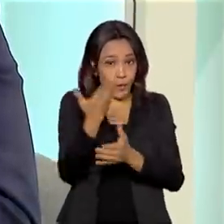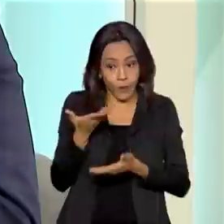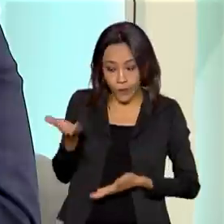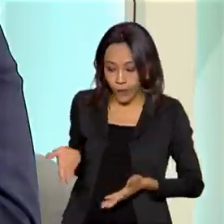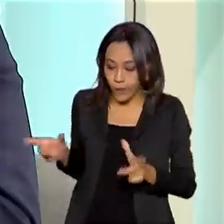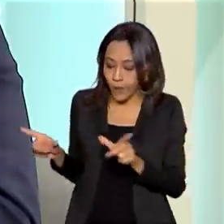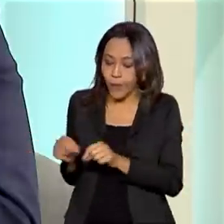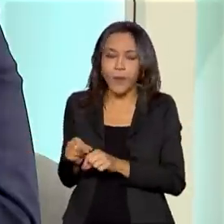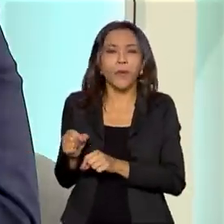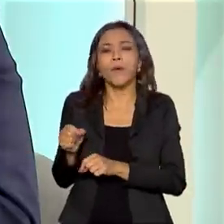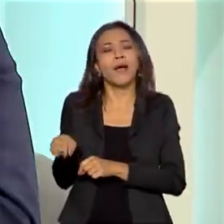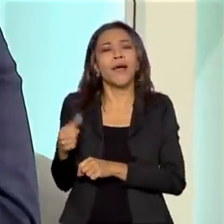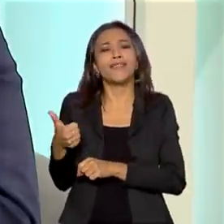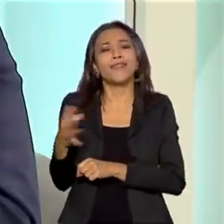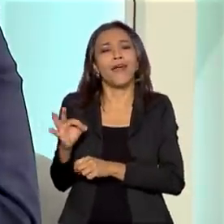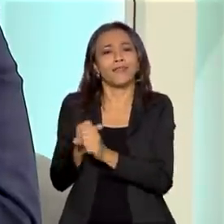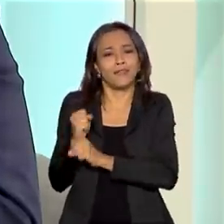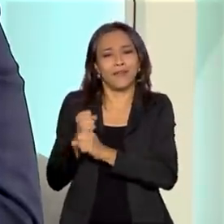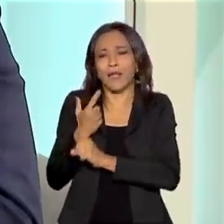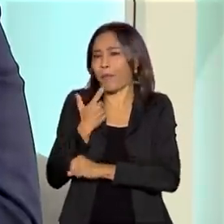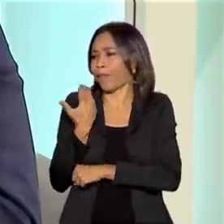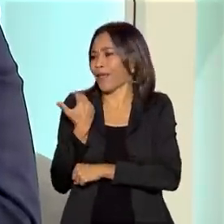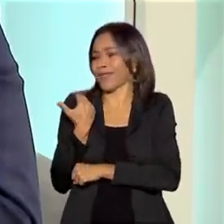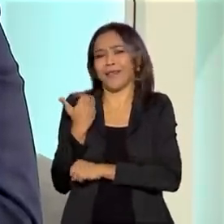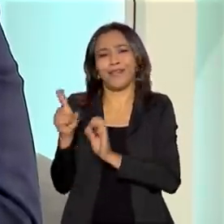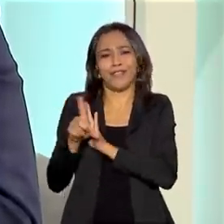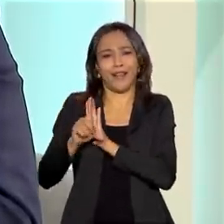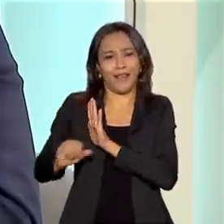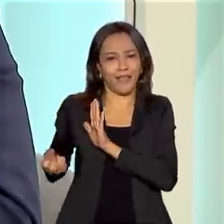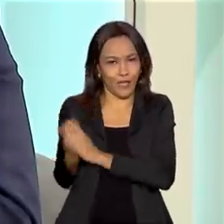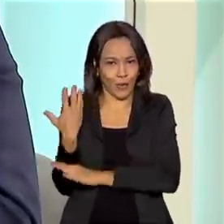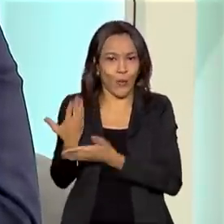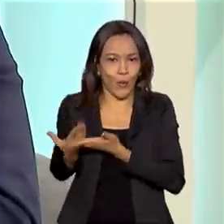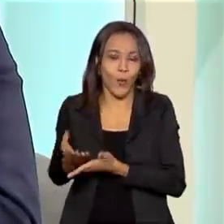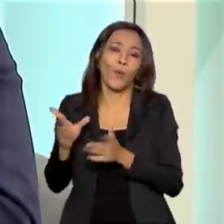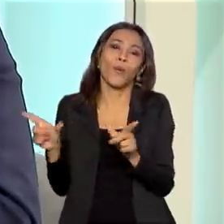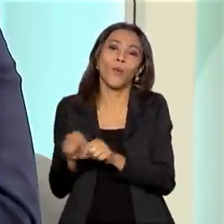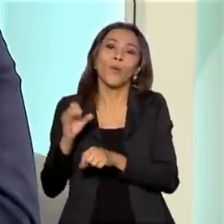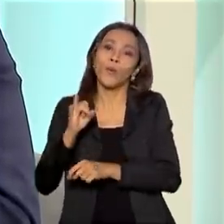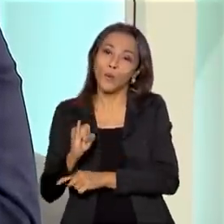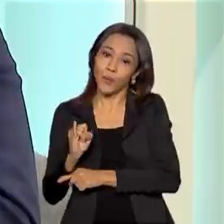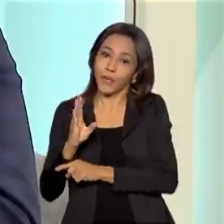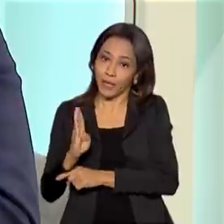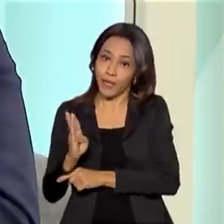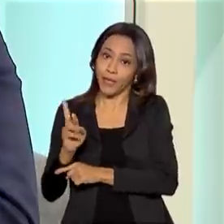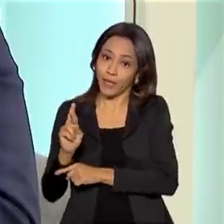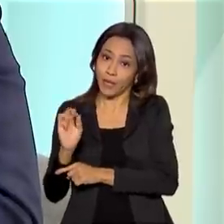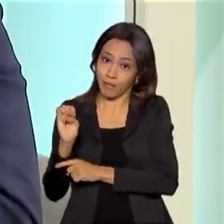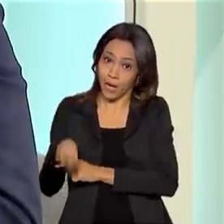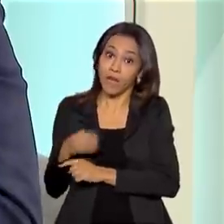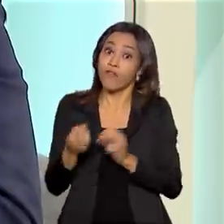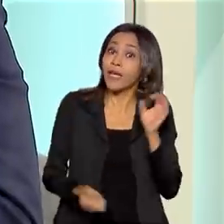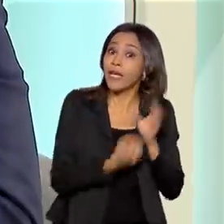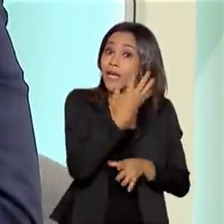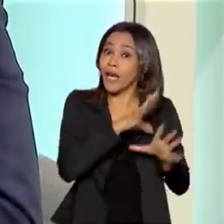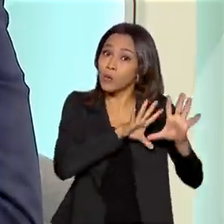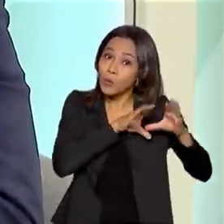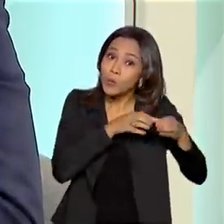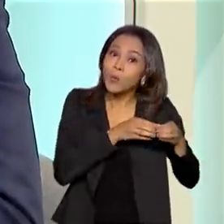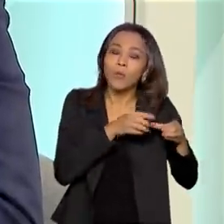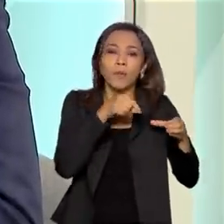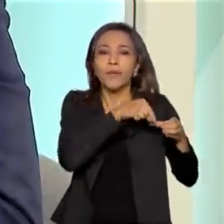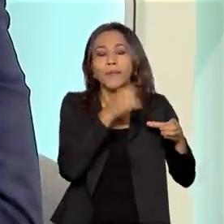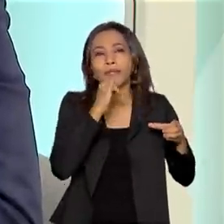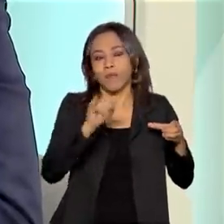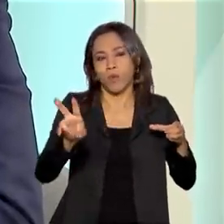recente. O Ibram é um órgão de 10 anos. E ele, de um lado, foi criado uma autarquia clássica. O que é isso? Quando a gente tem um